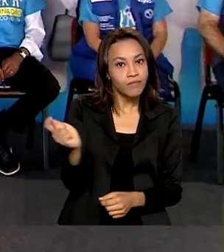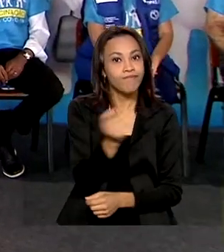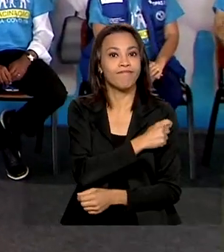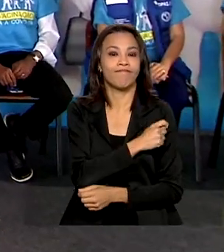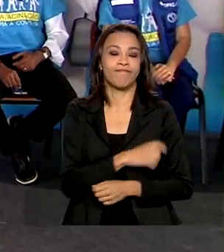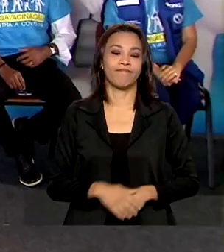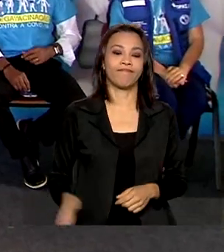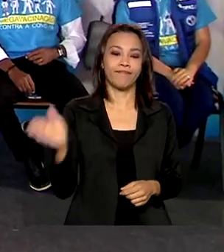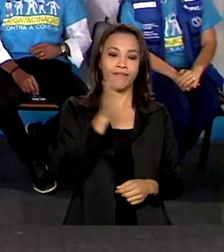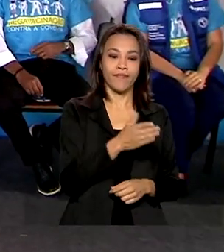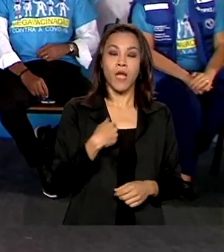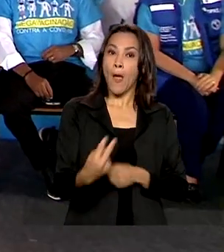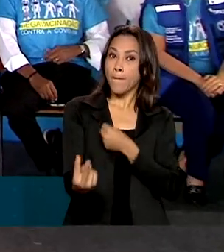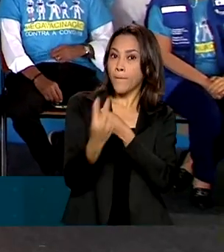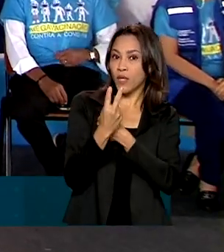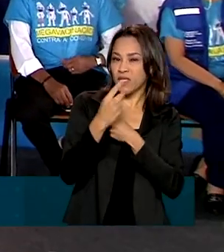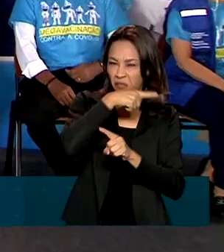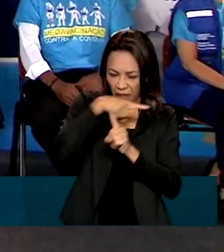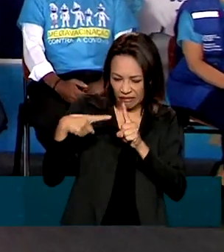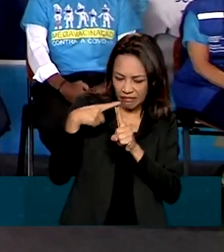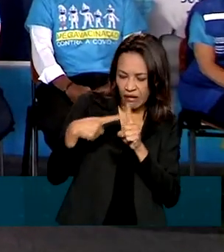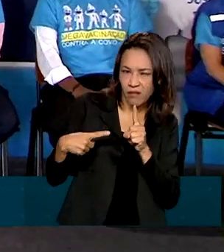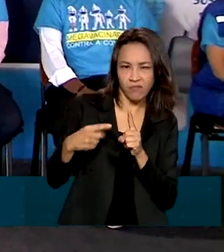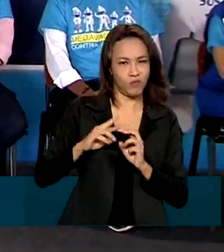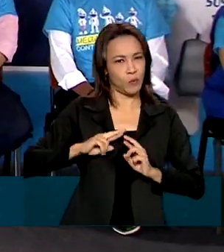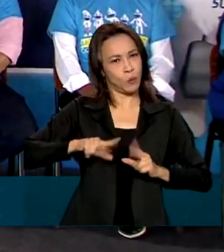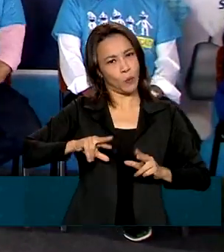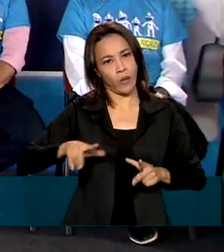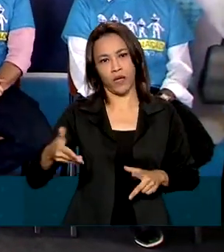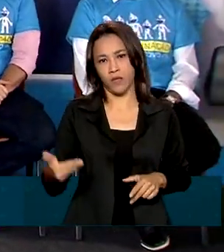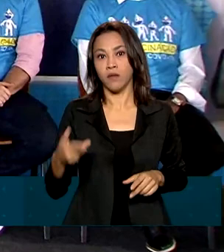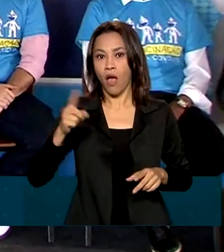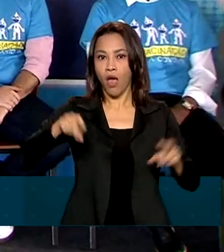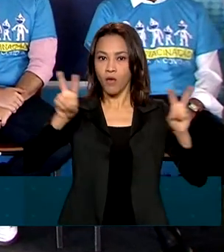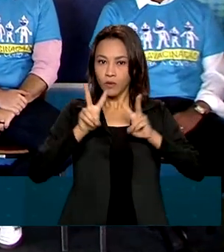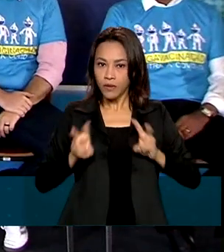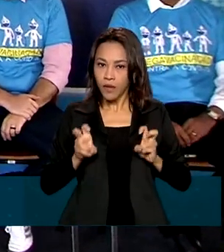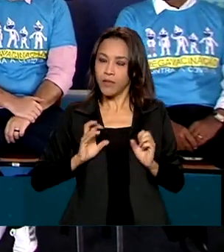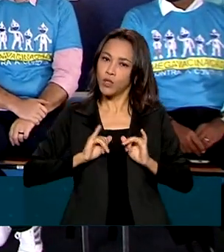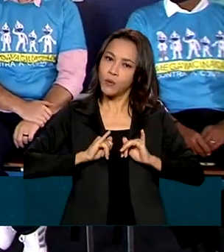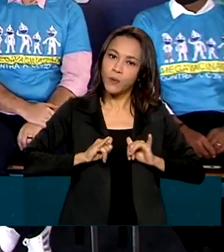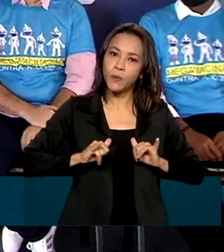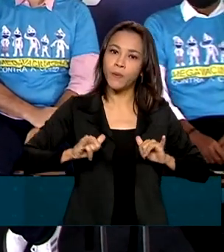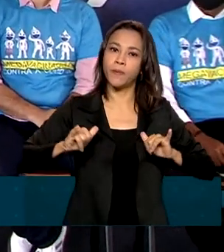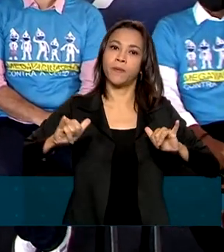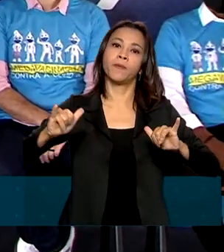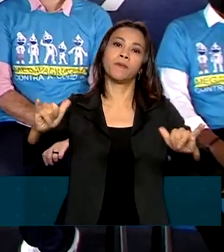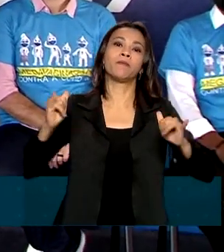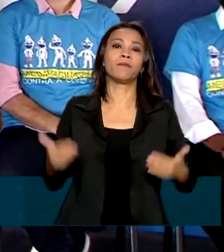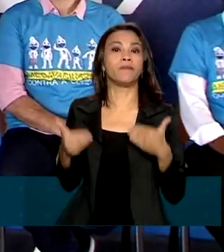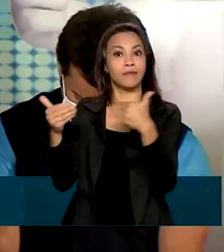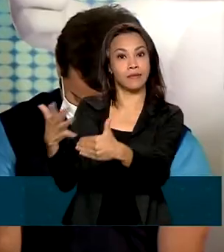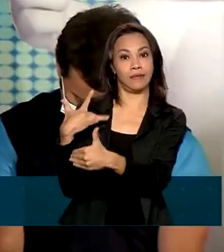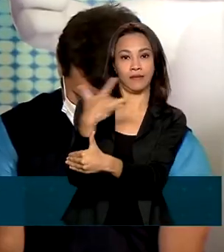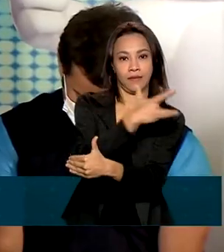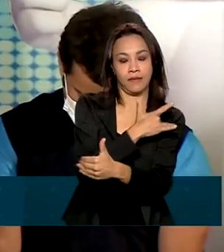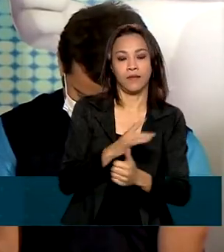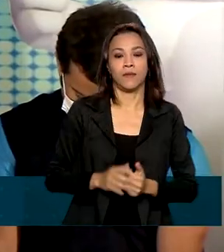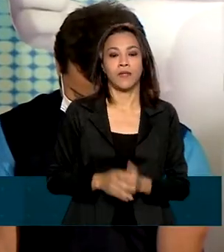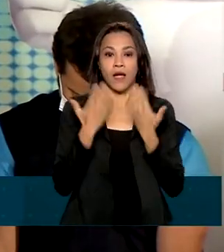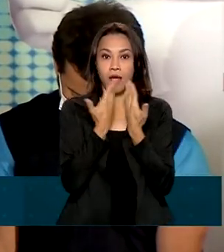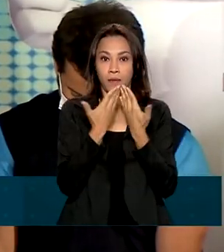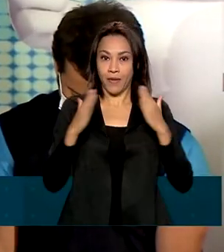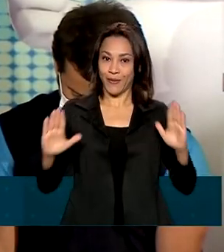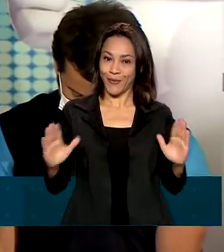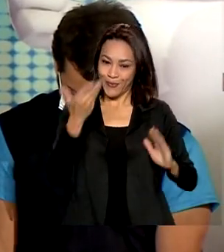Proteção pela metade não é proteção. Esse é o slogan da campanha da mega vacinação do Ministério da Saúde. A abertura